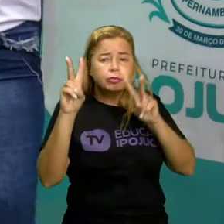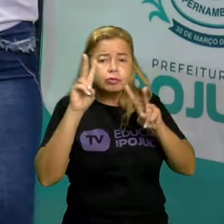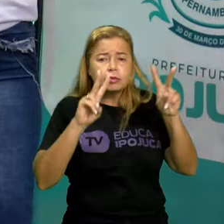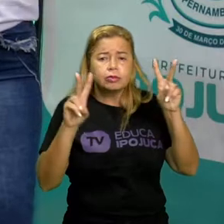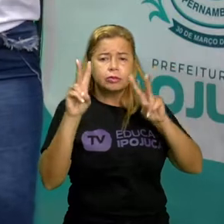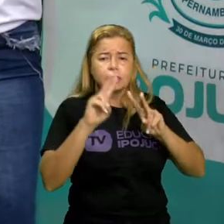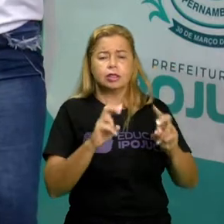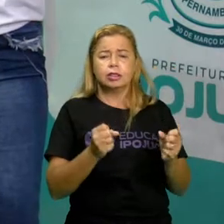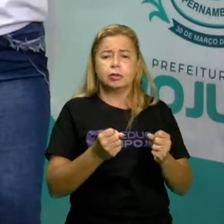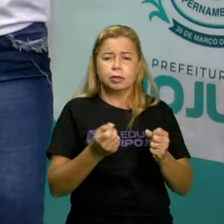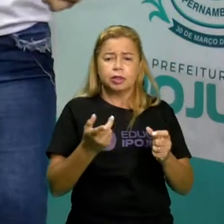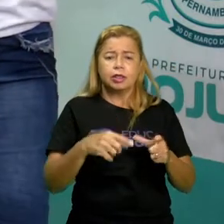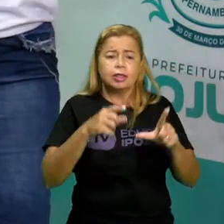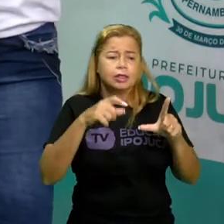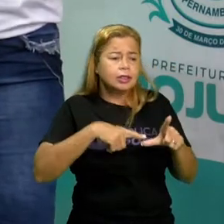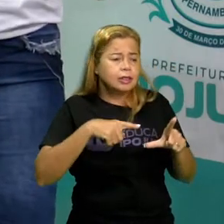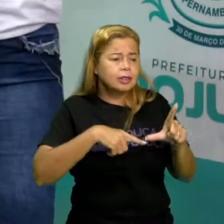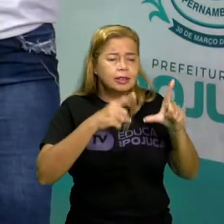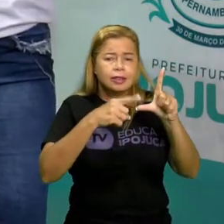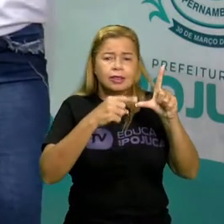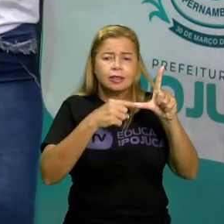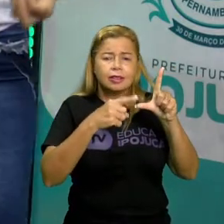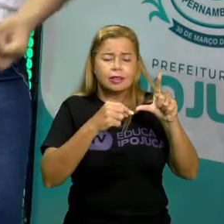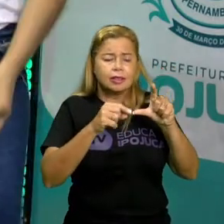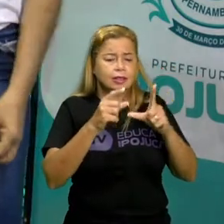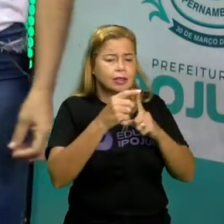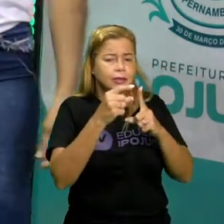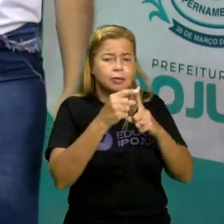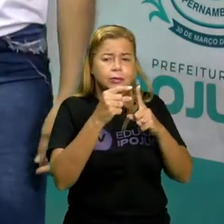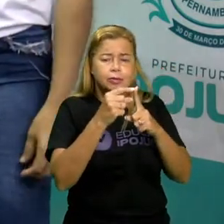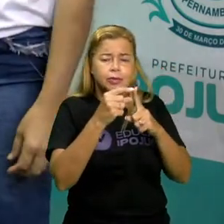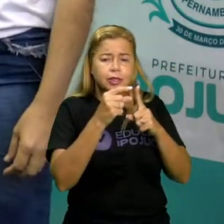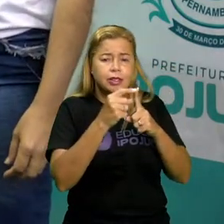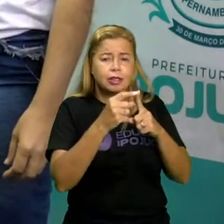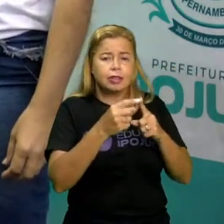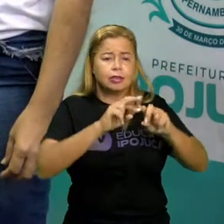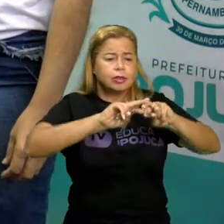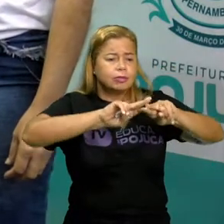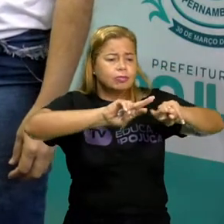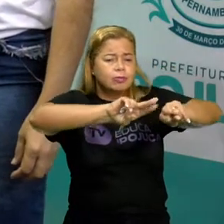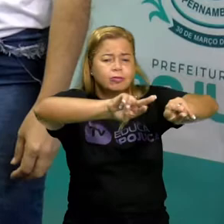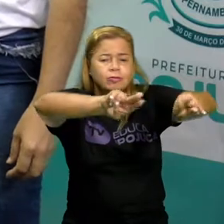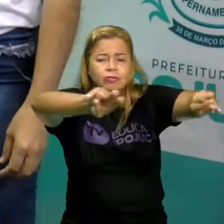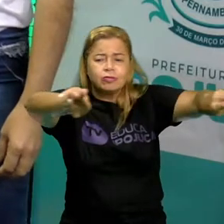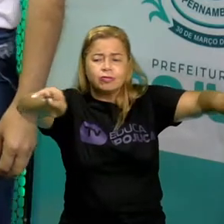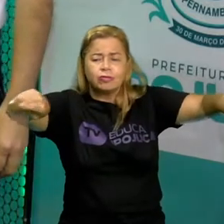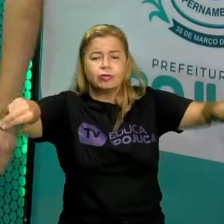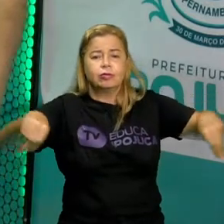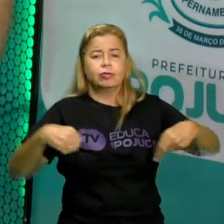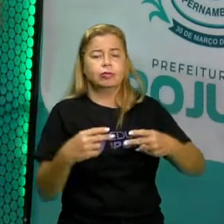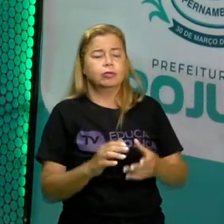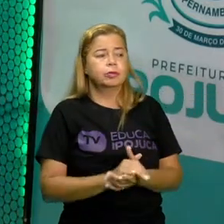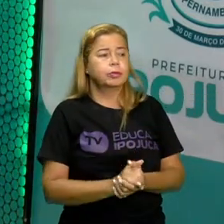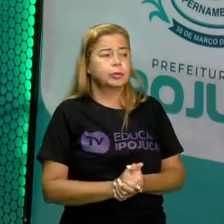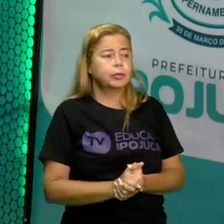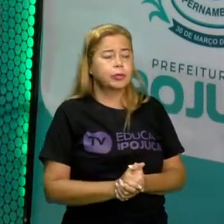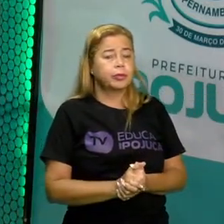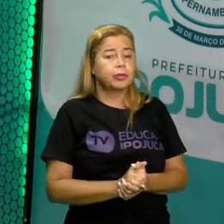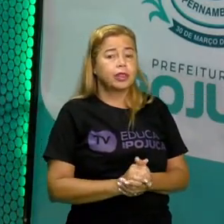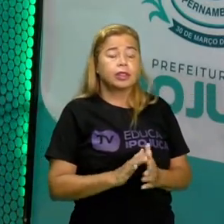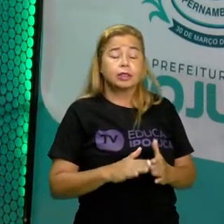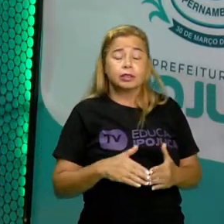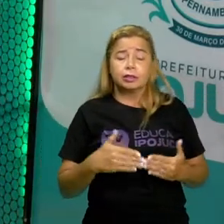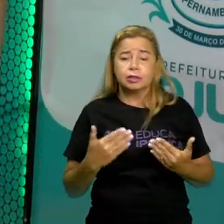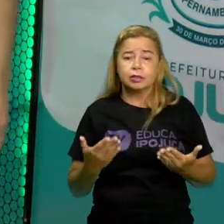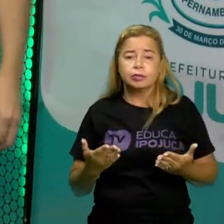imensidão de letras e palavras que nos rodeiam Bom como eu já